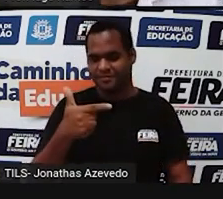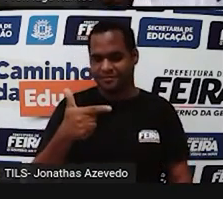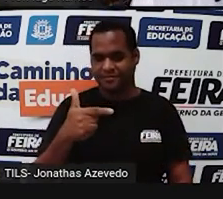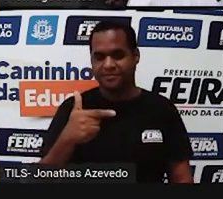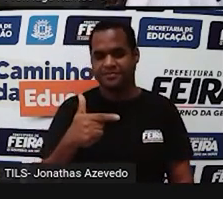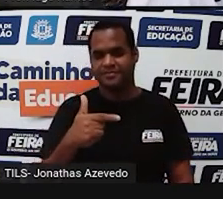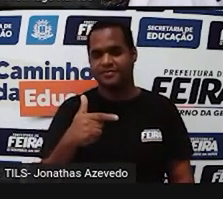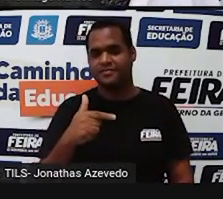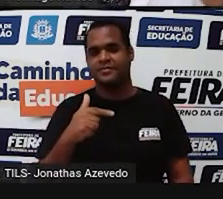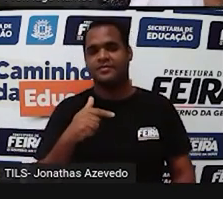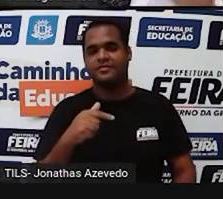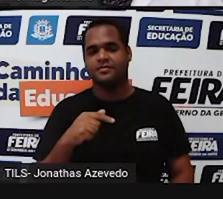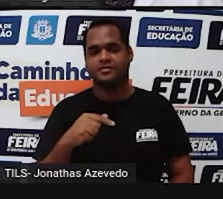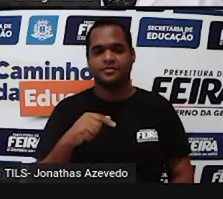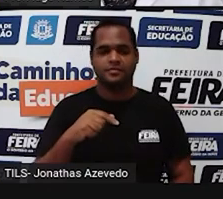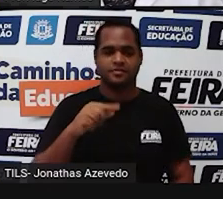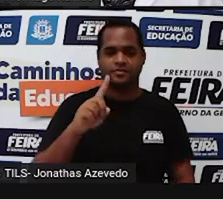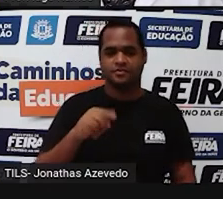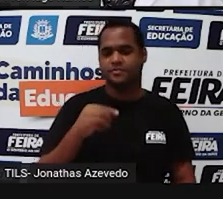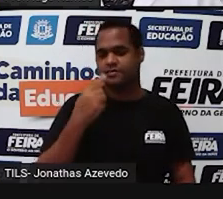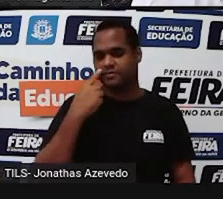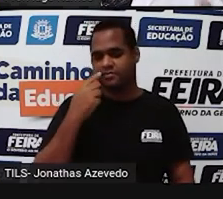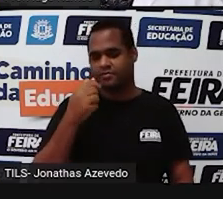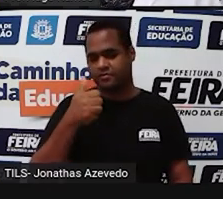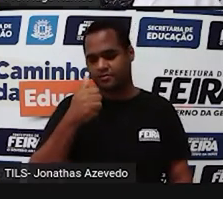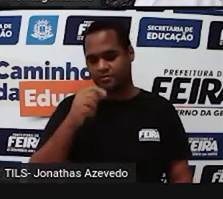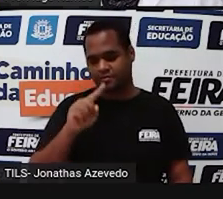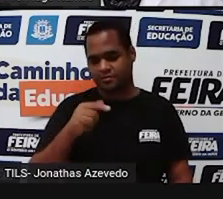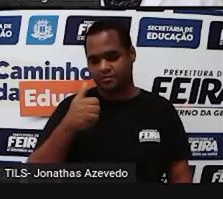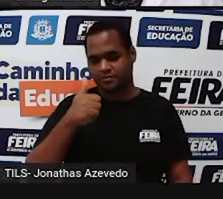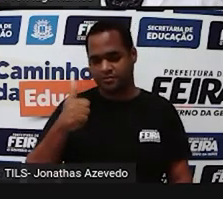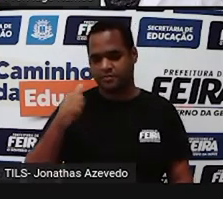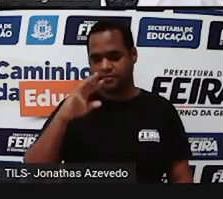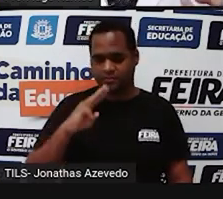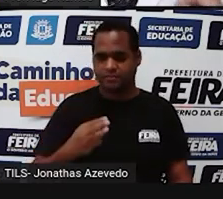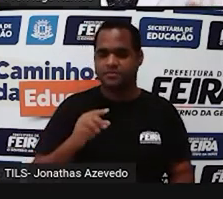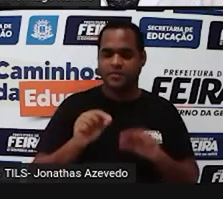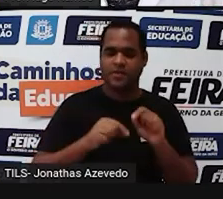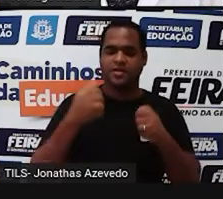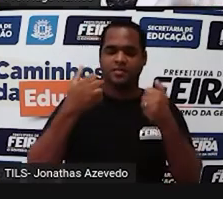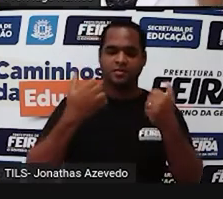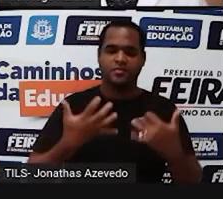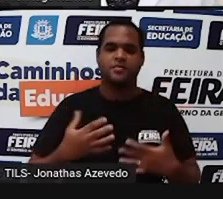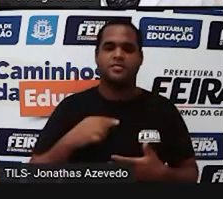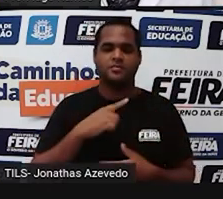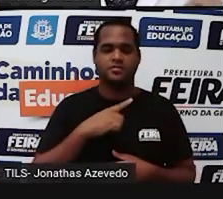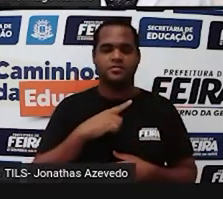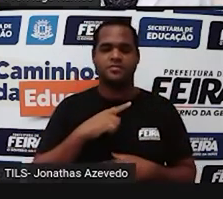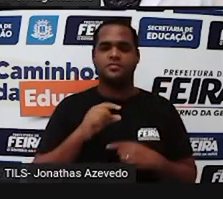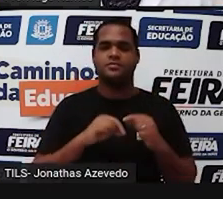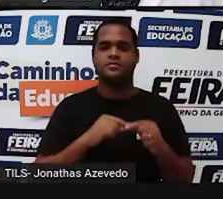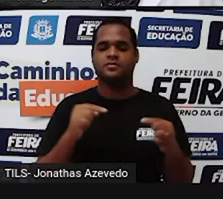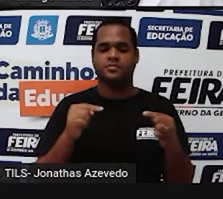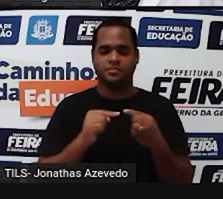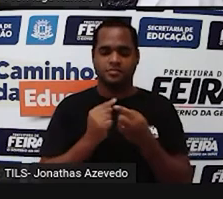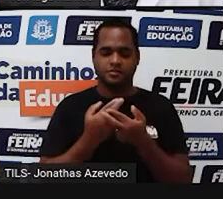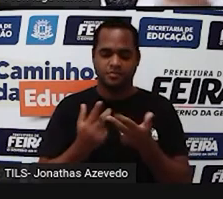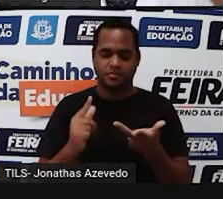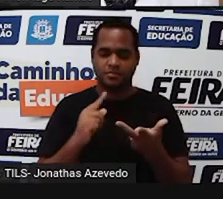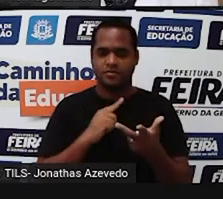.111 milhões. E como é que a gente vai fazer isso? Da forma como a gente acabou de ver.